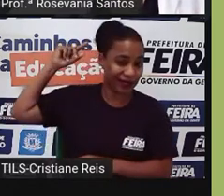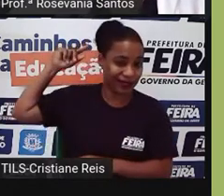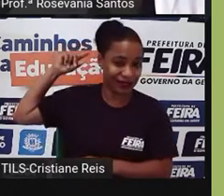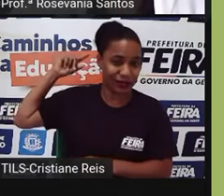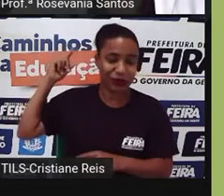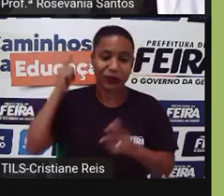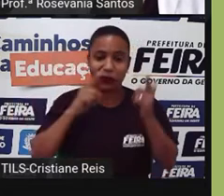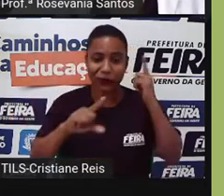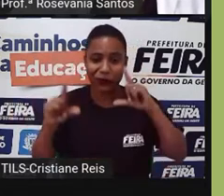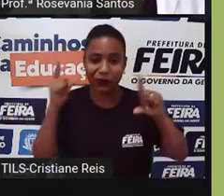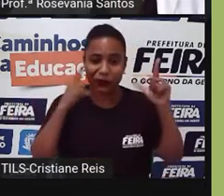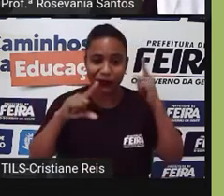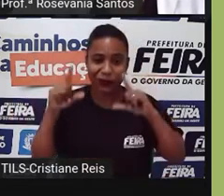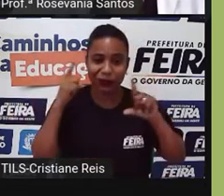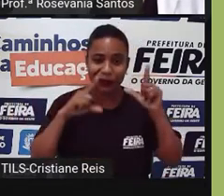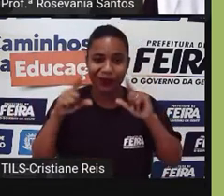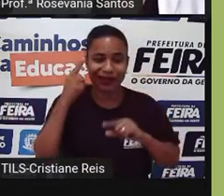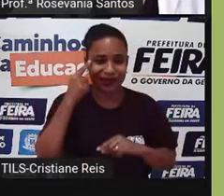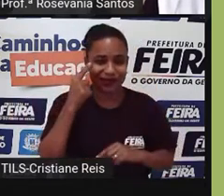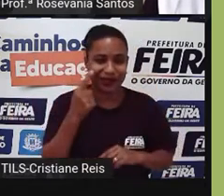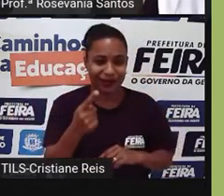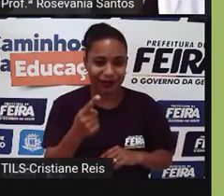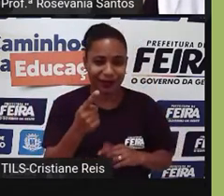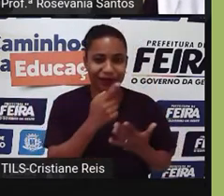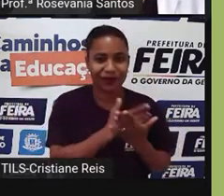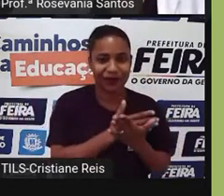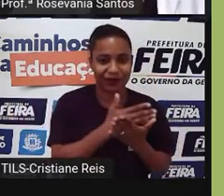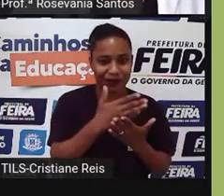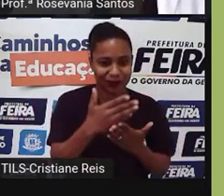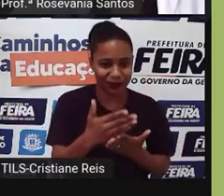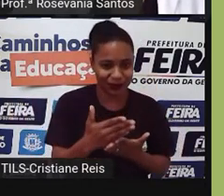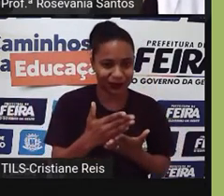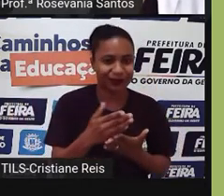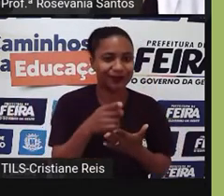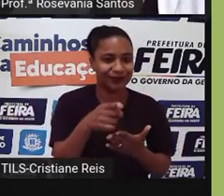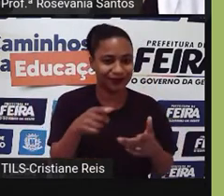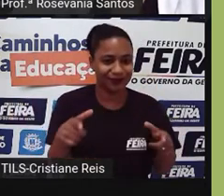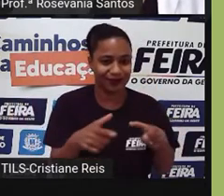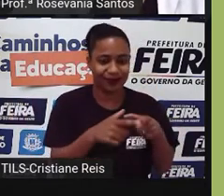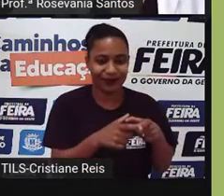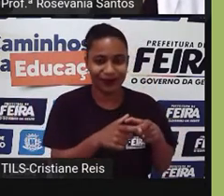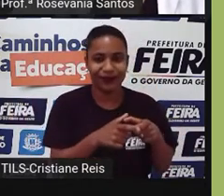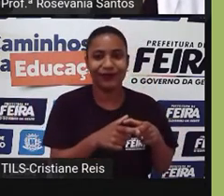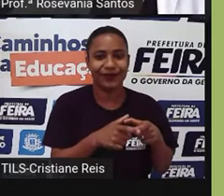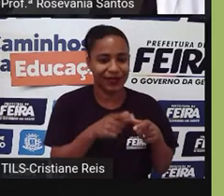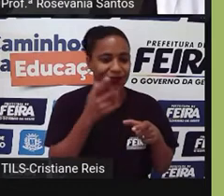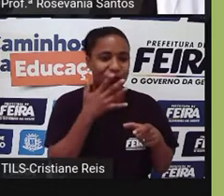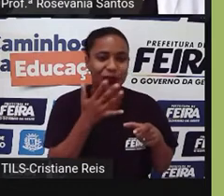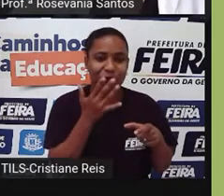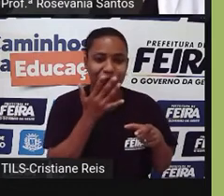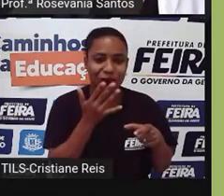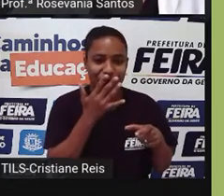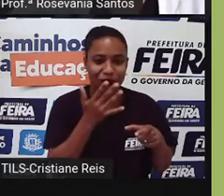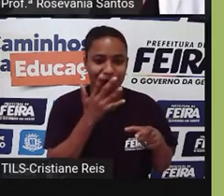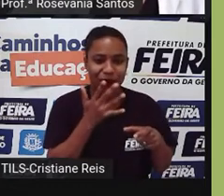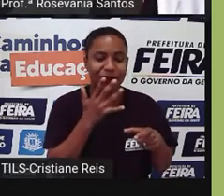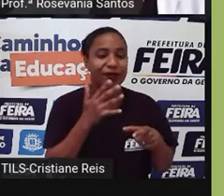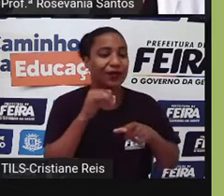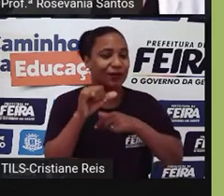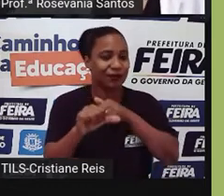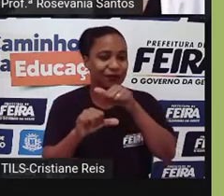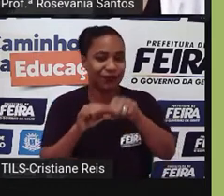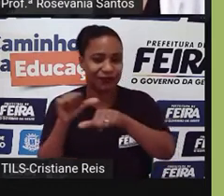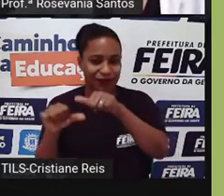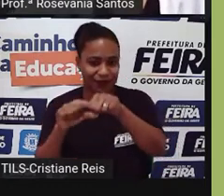começou com esse pedacinho aqui, depois veio pra este, aqui você vai acompanhando as cores, tá vendo? E aí a medida que